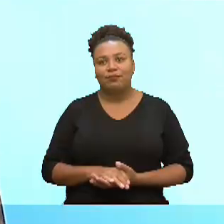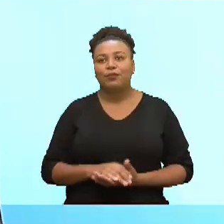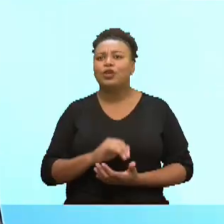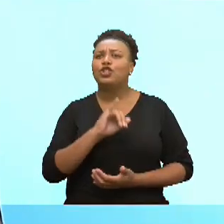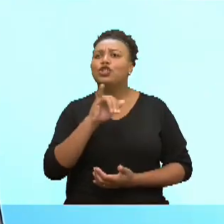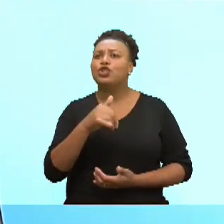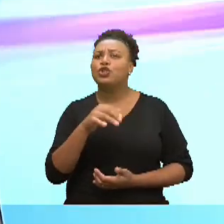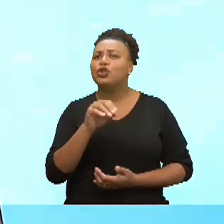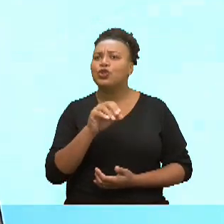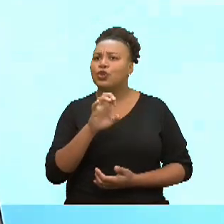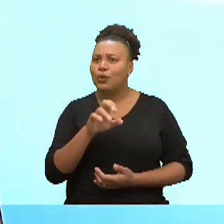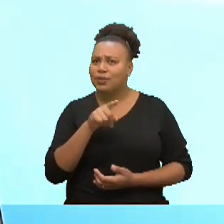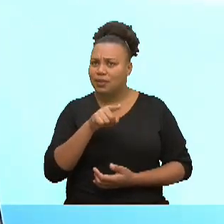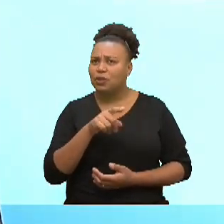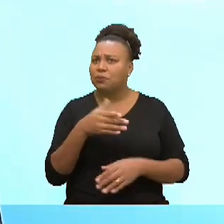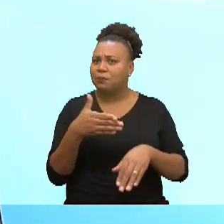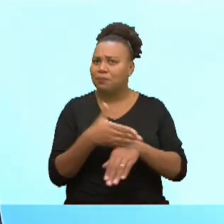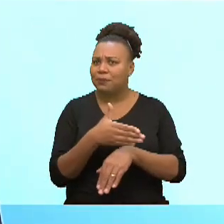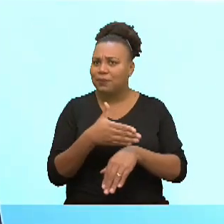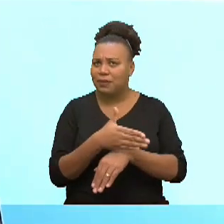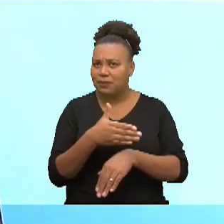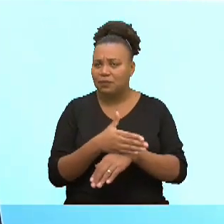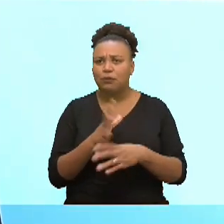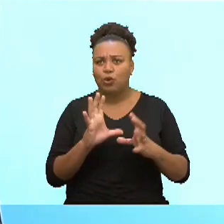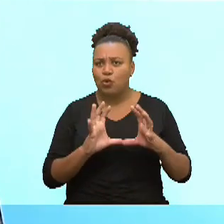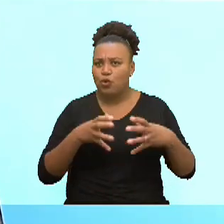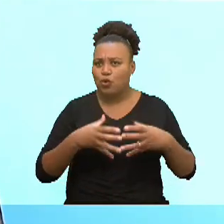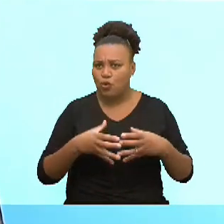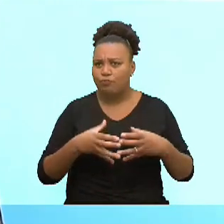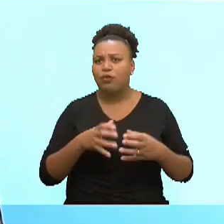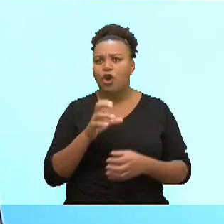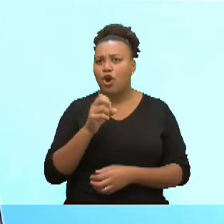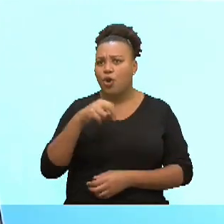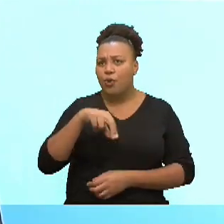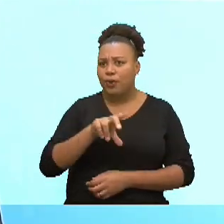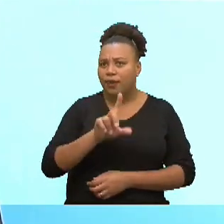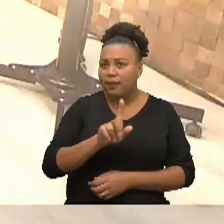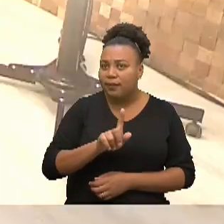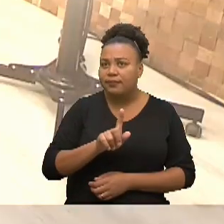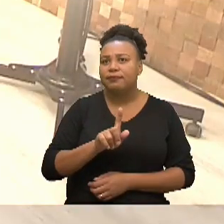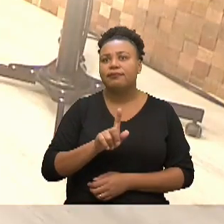Josi, tu participas, faz parte de uma organização não governamental,